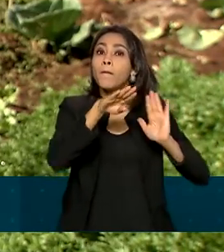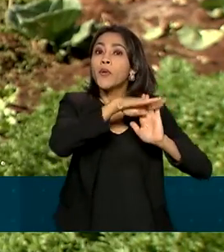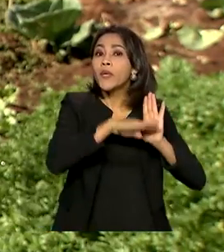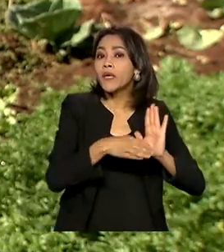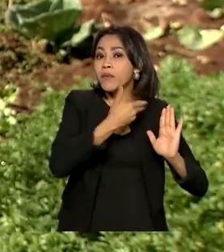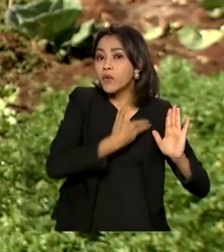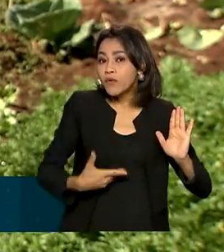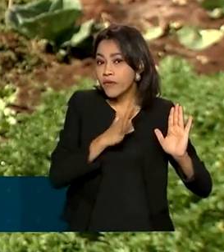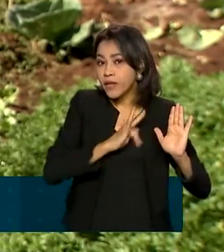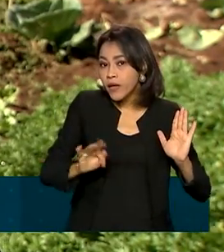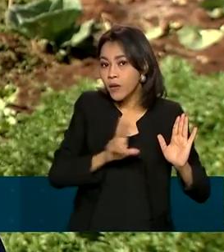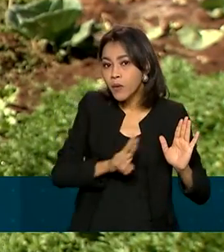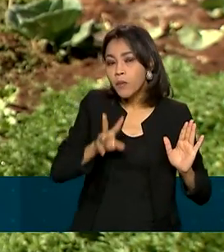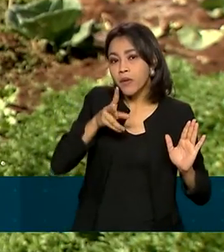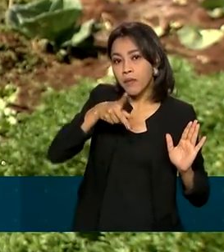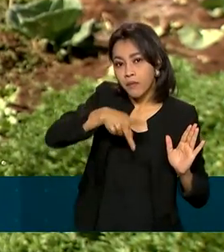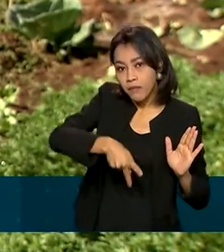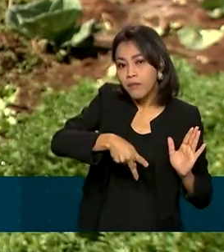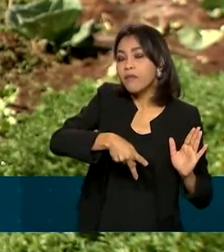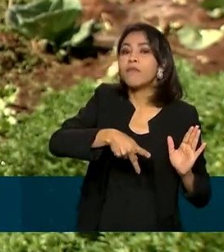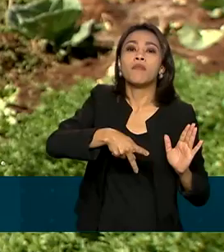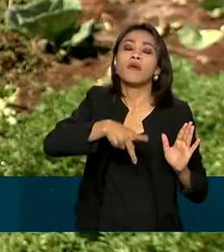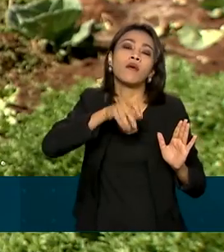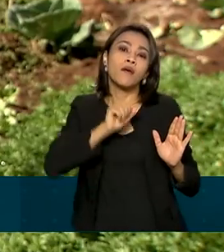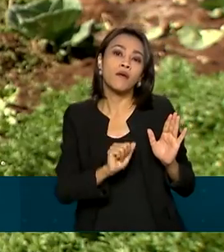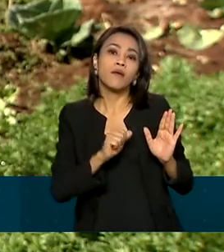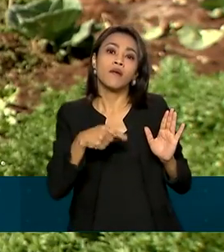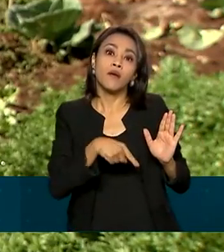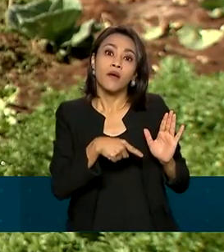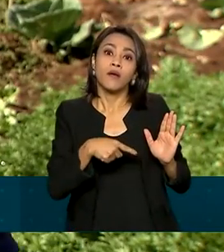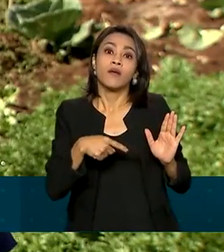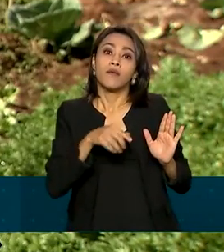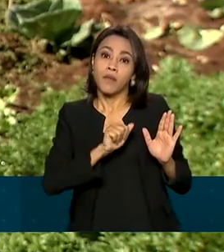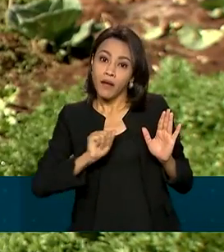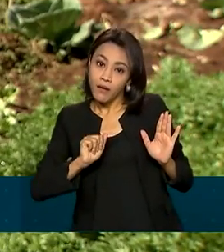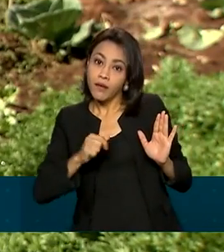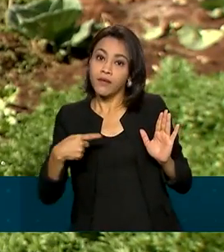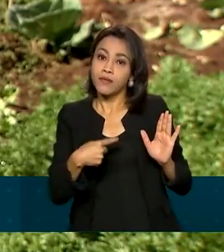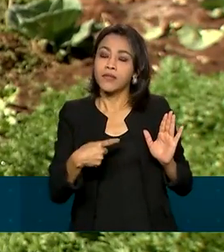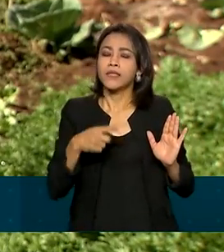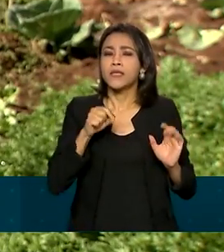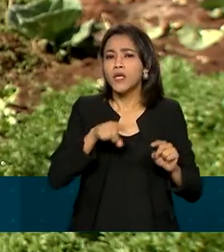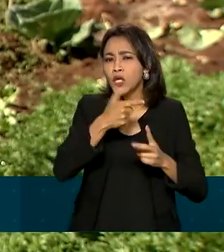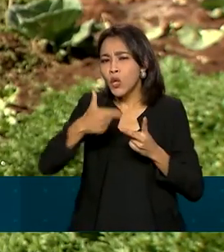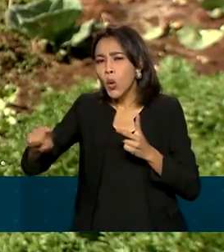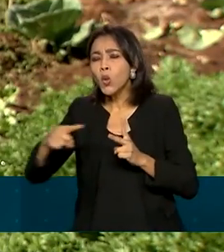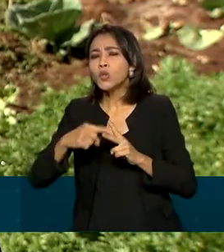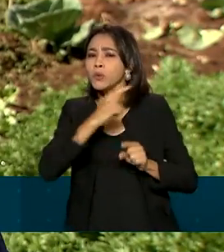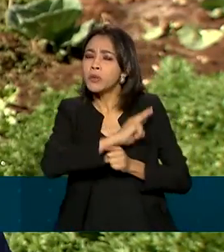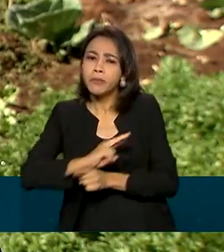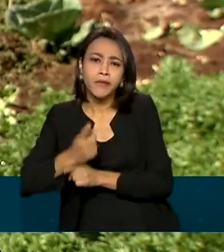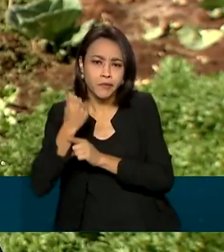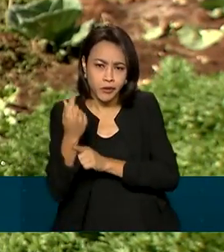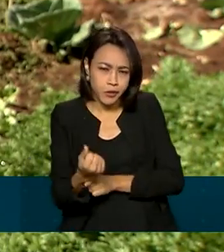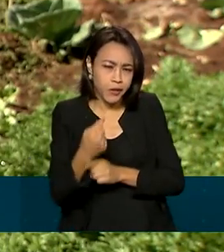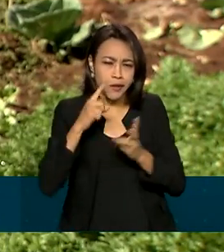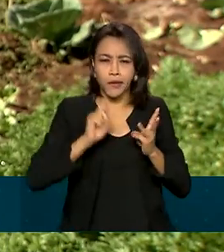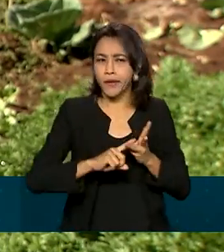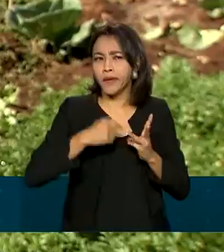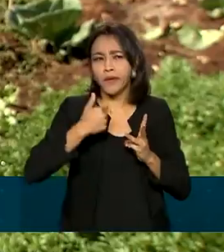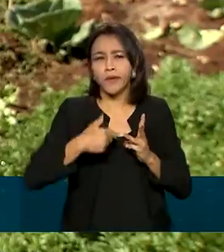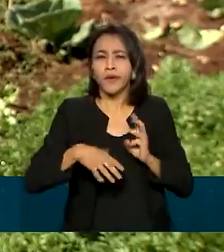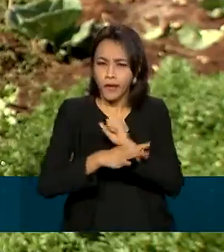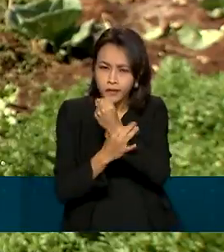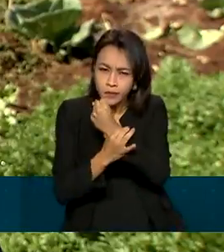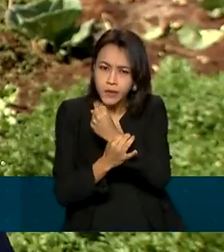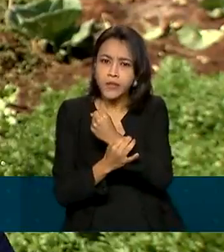que é o PA, o PRONAF, que é esse programa que a gente citou, que é o Programa de Financiamento de Crédito Rural, programas de garantia